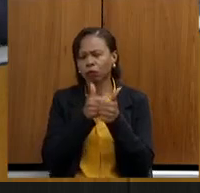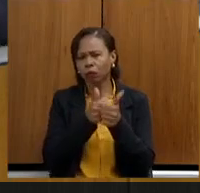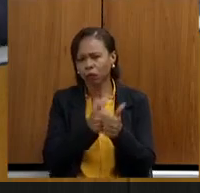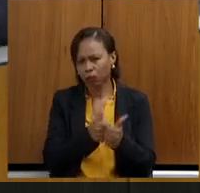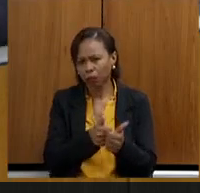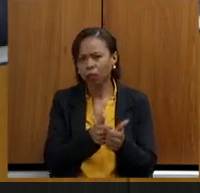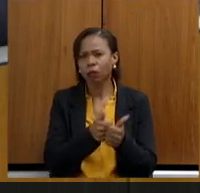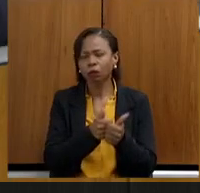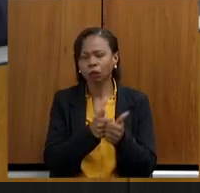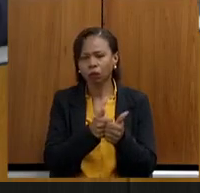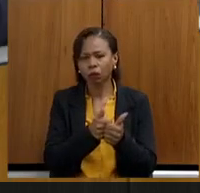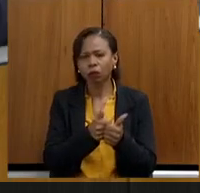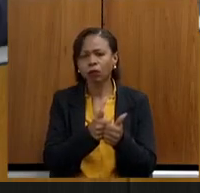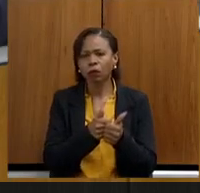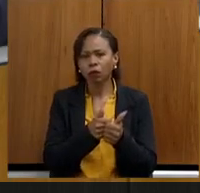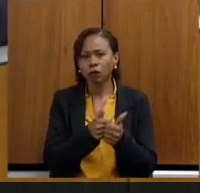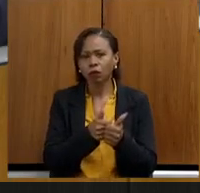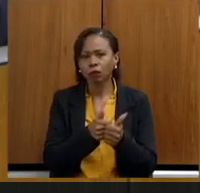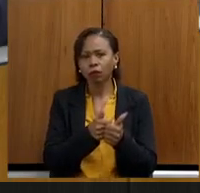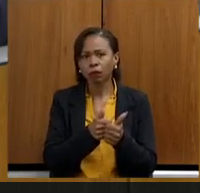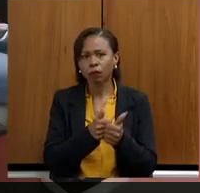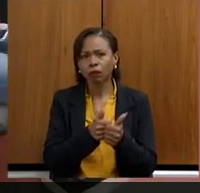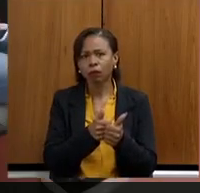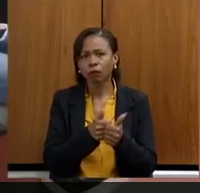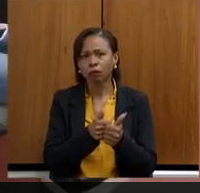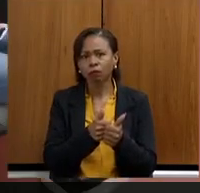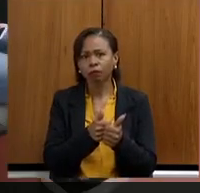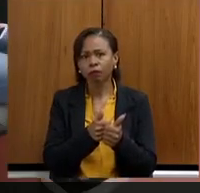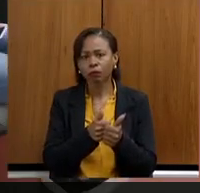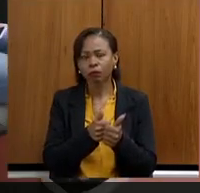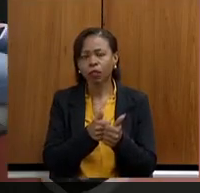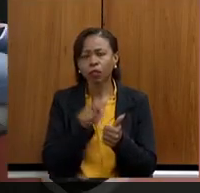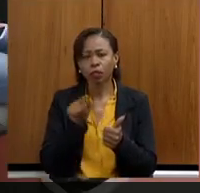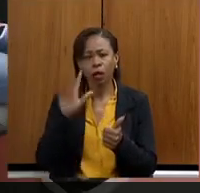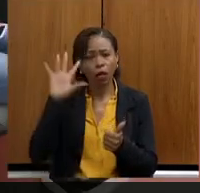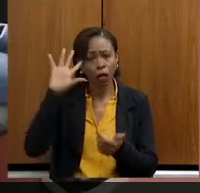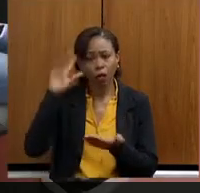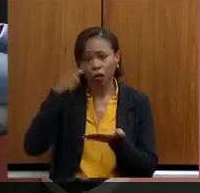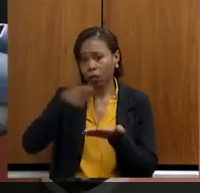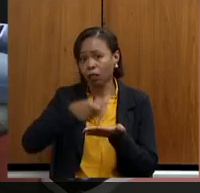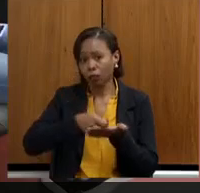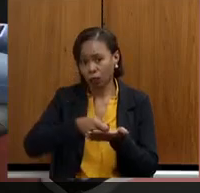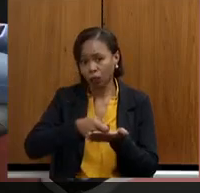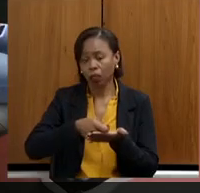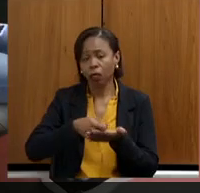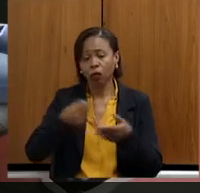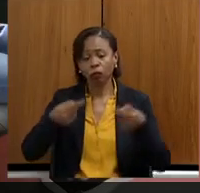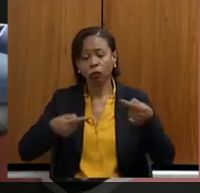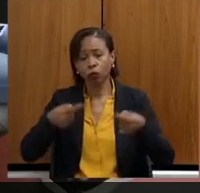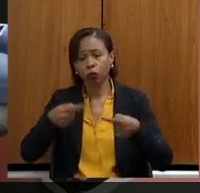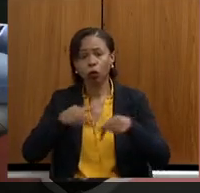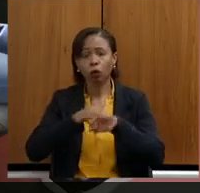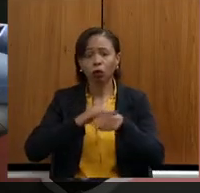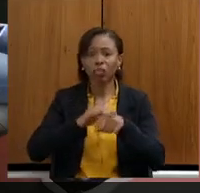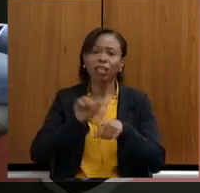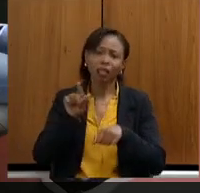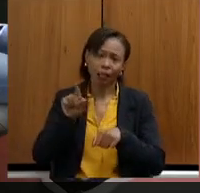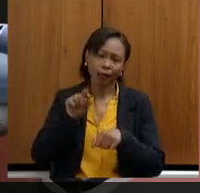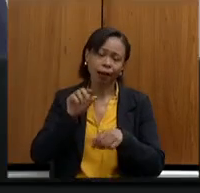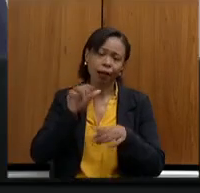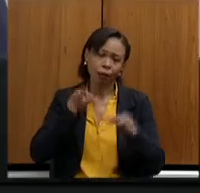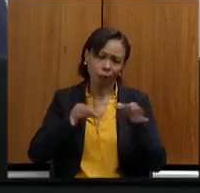essa decisão, discutindo na justiça também,